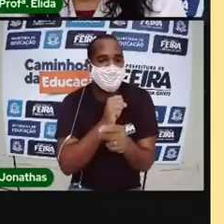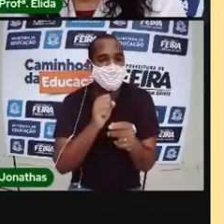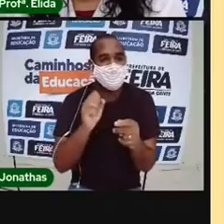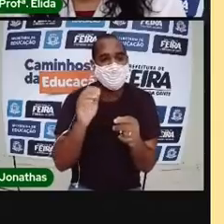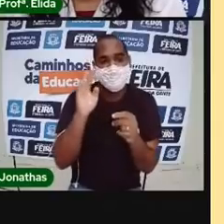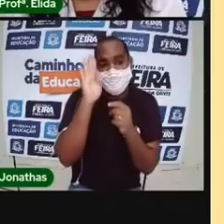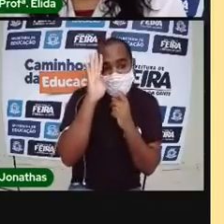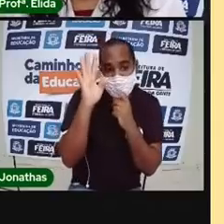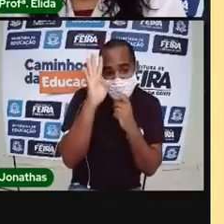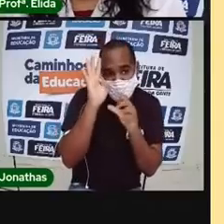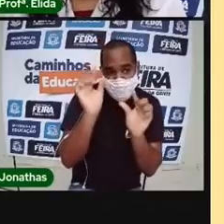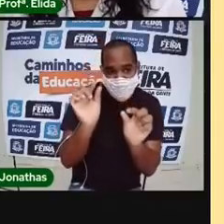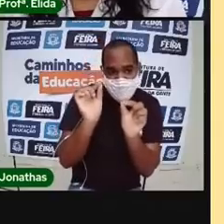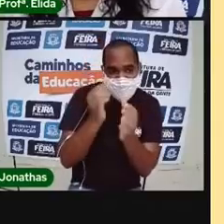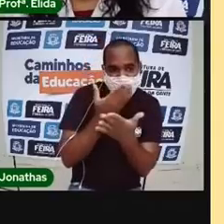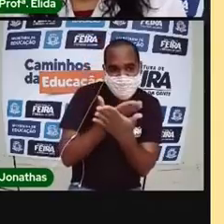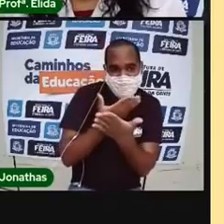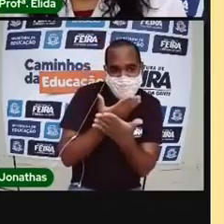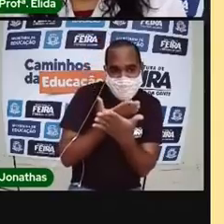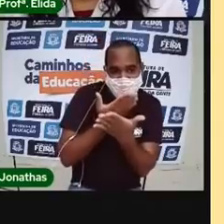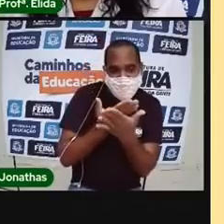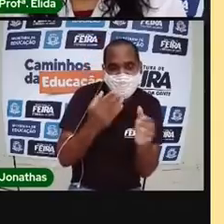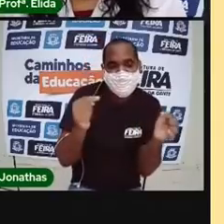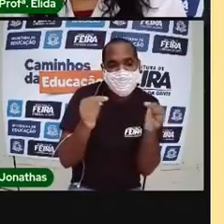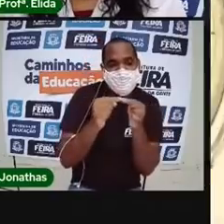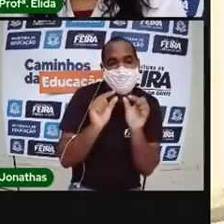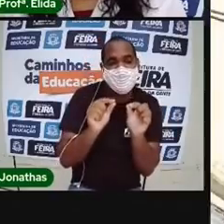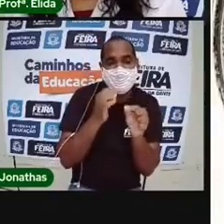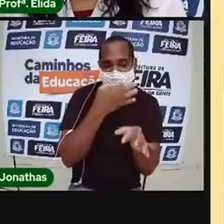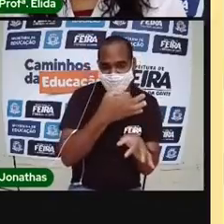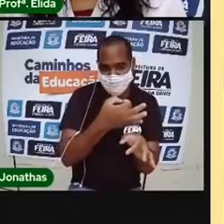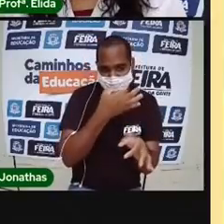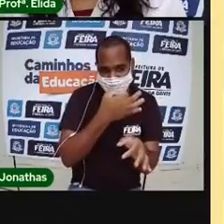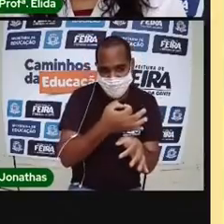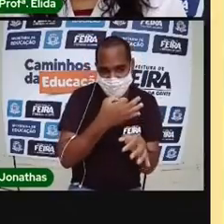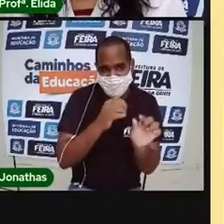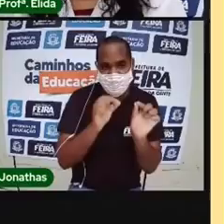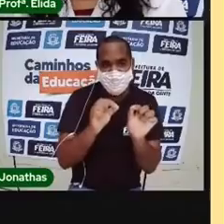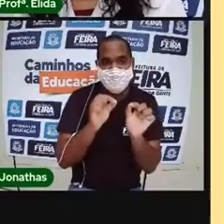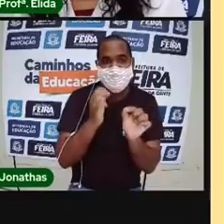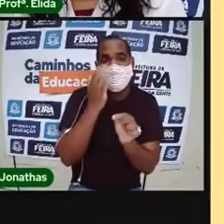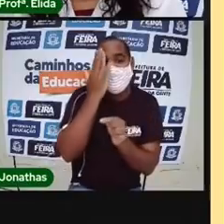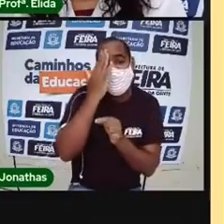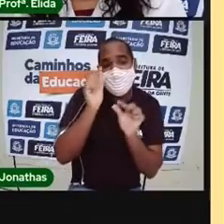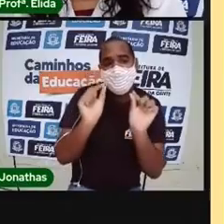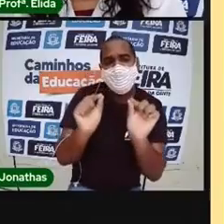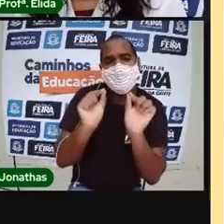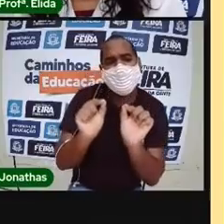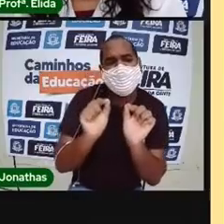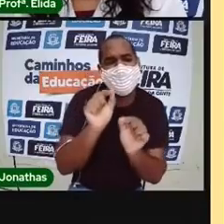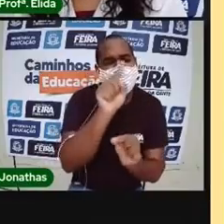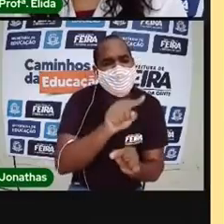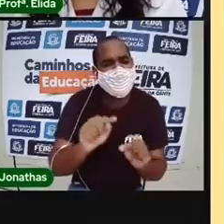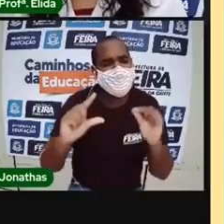Adivinha o a gente vai estudar hoje? A Pro vai dar umas dicas. Quem sabe o que é isso?